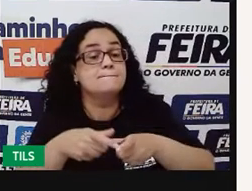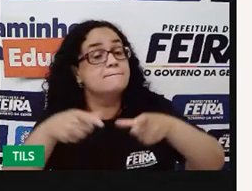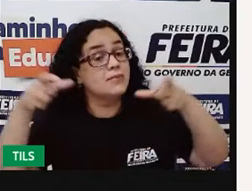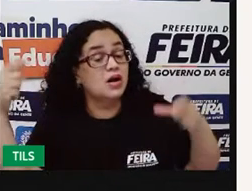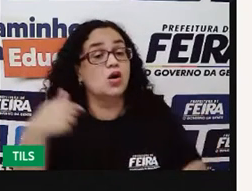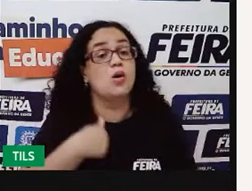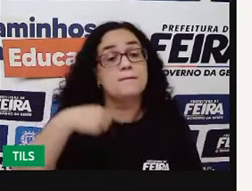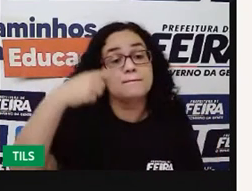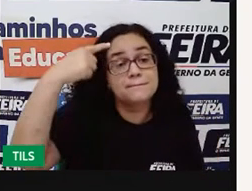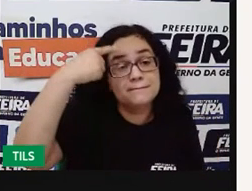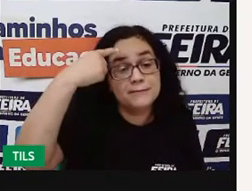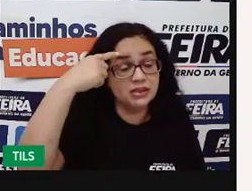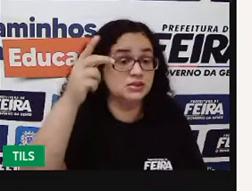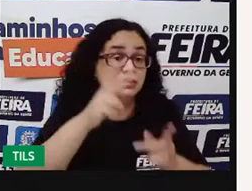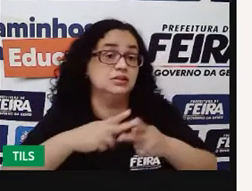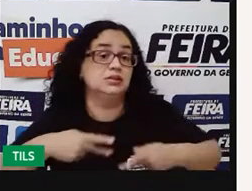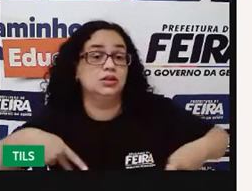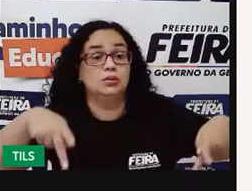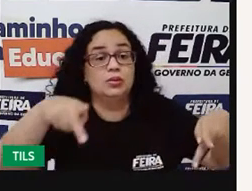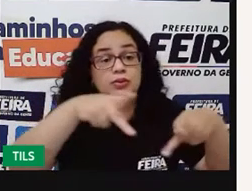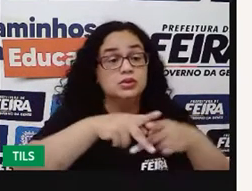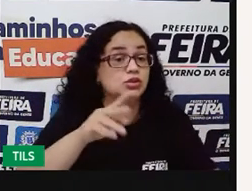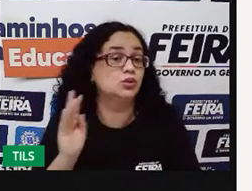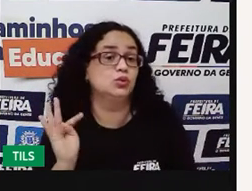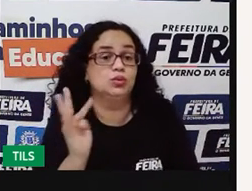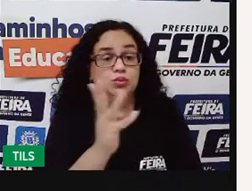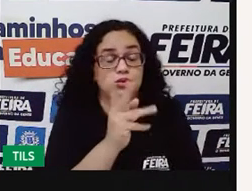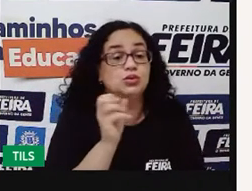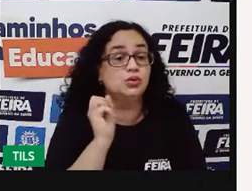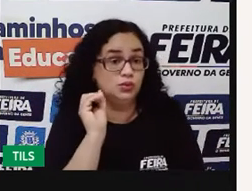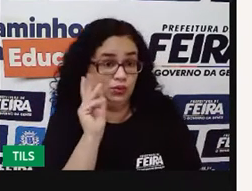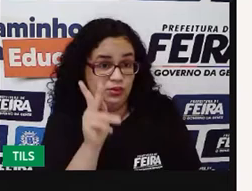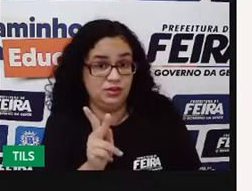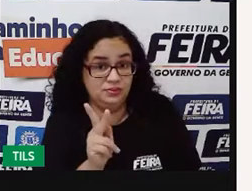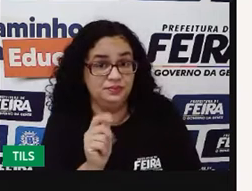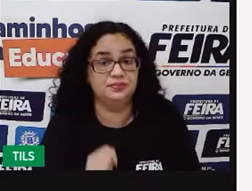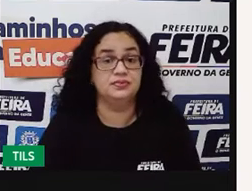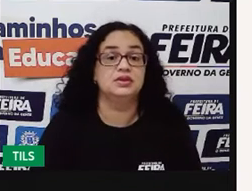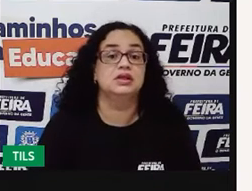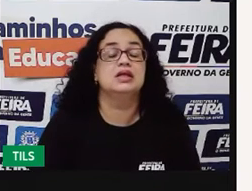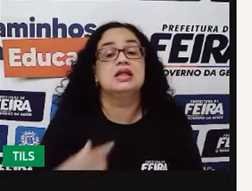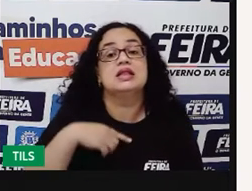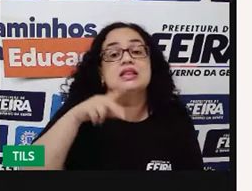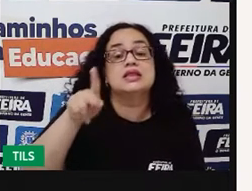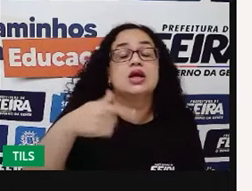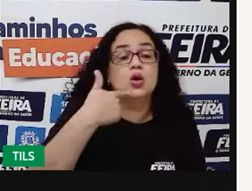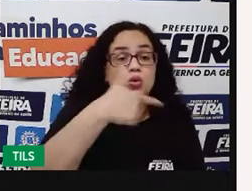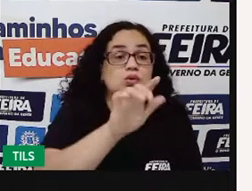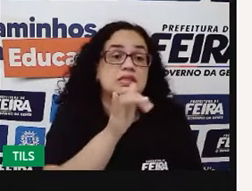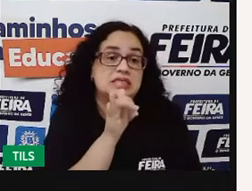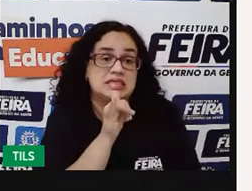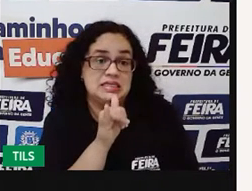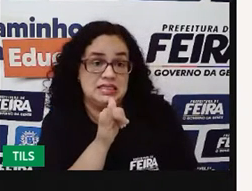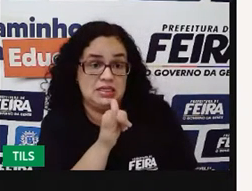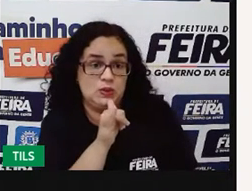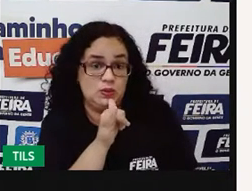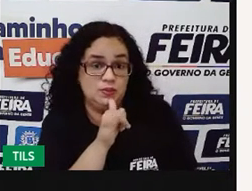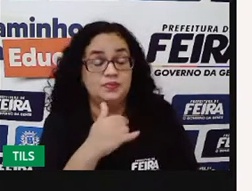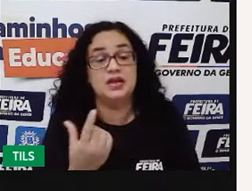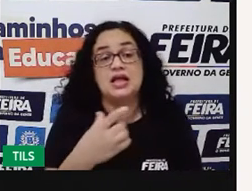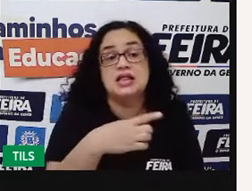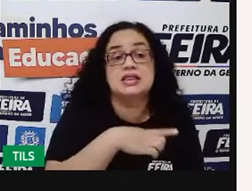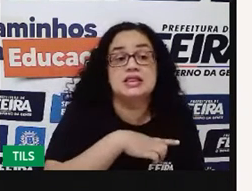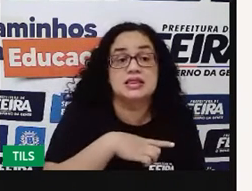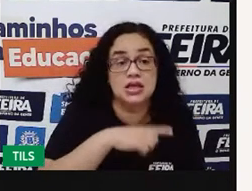pense na população como um todo, certo? E aí, então, a gente tem outros exemplos. Por exemplo, ter